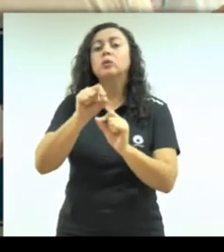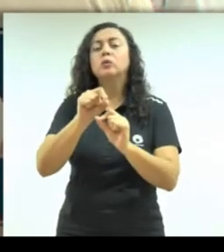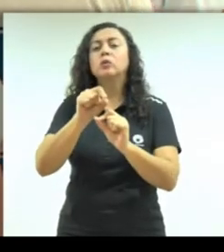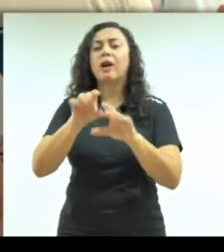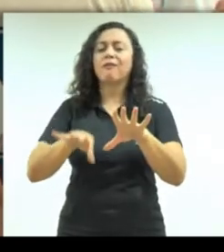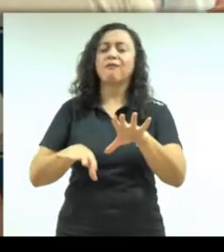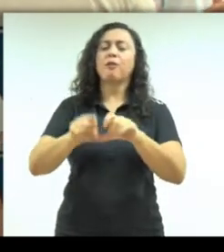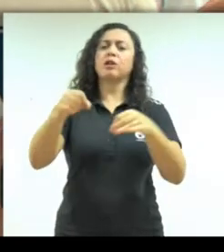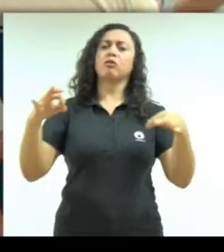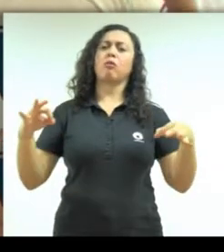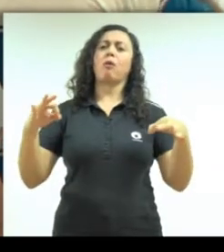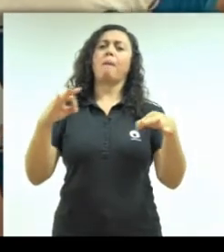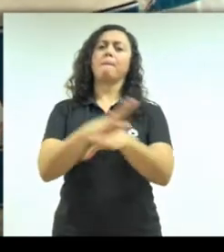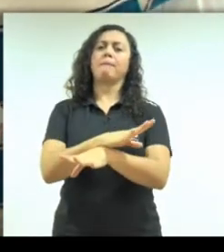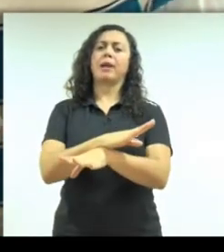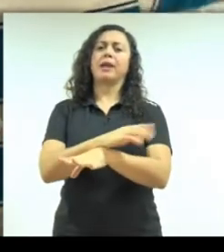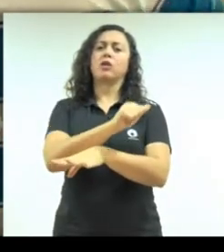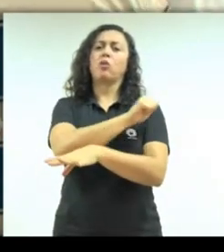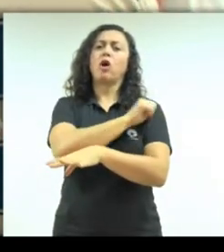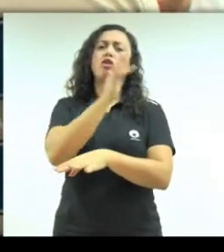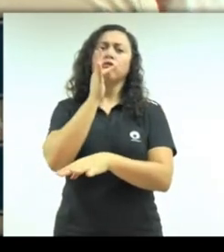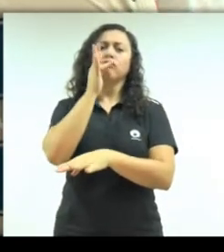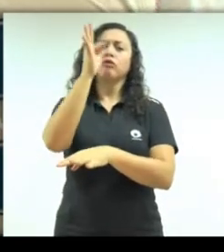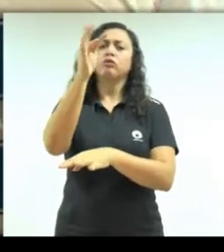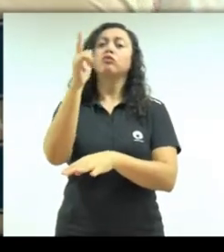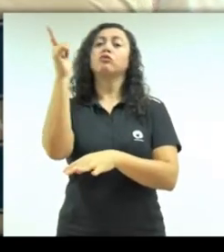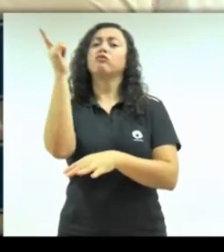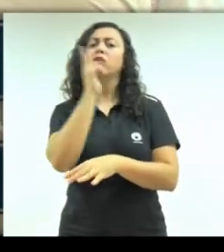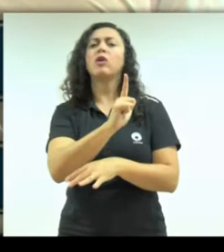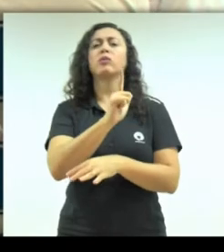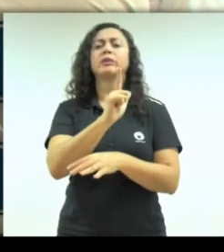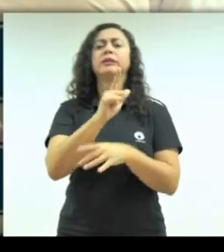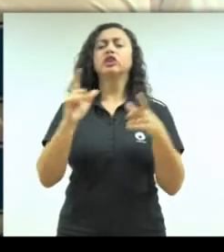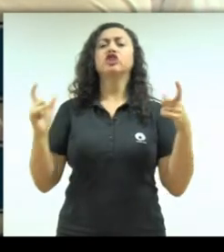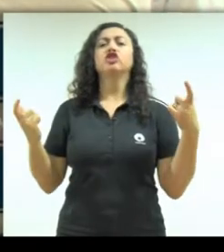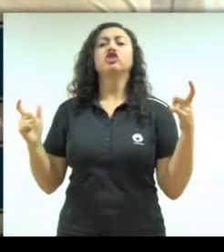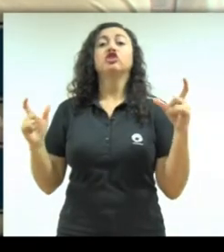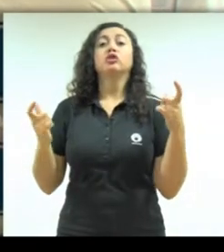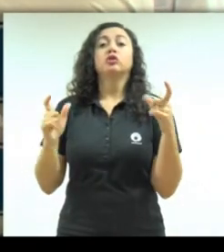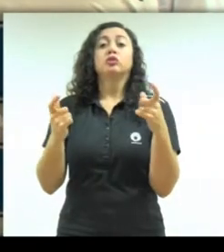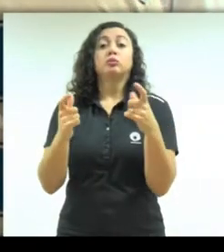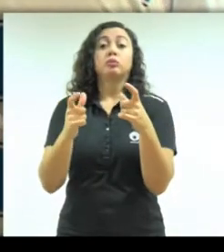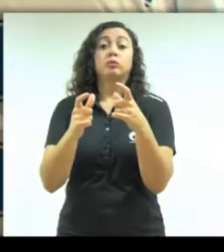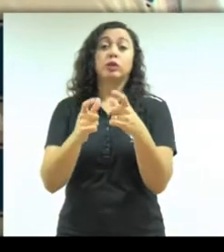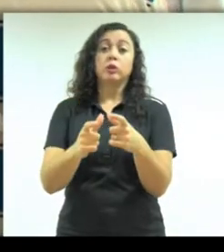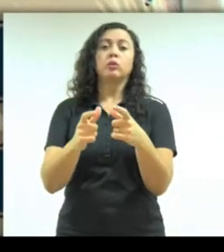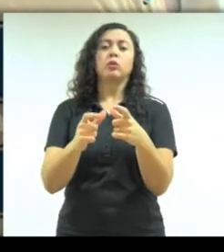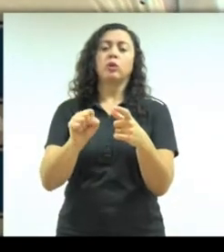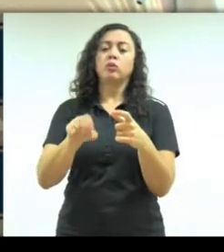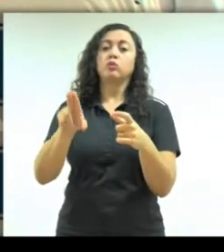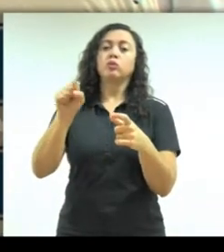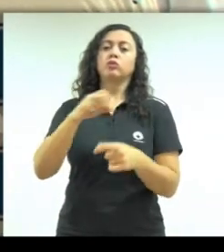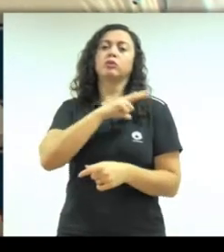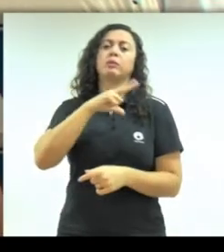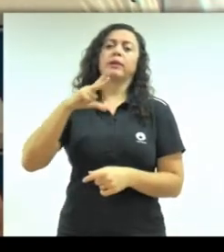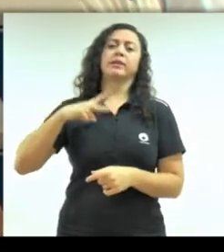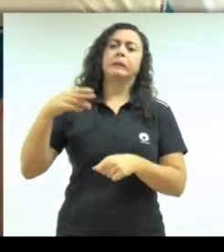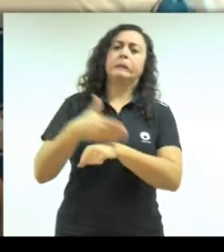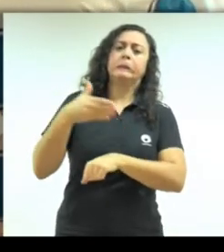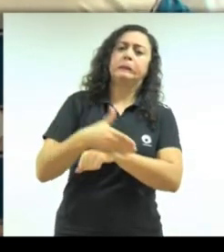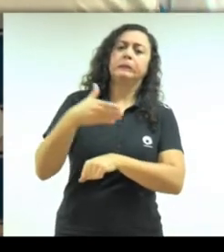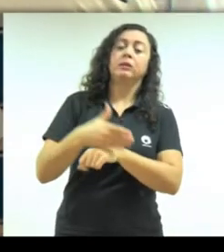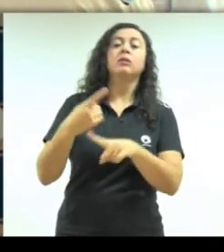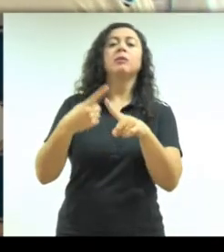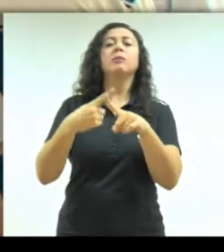formação para o futuro, conseguir diminuir a demanda de pacientes no SUS, justamente porque eles